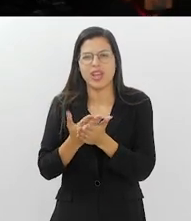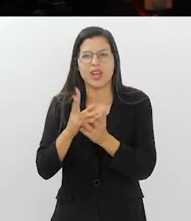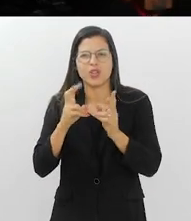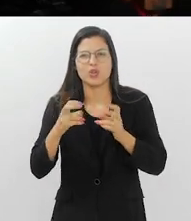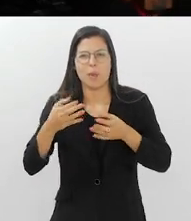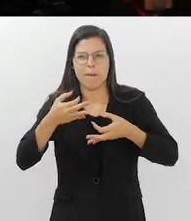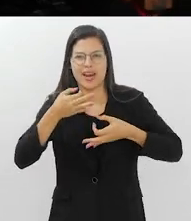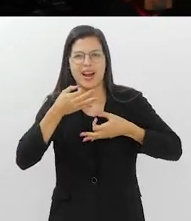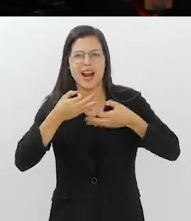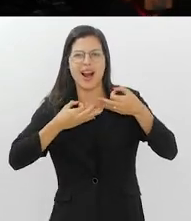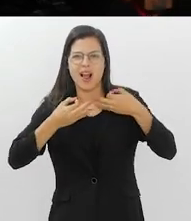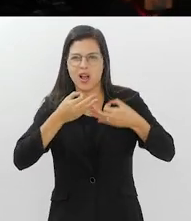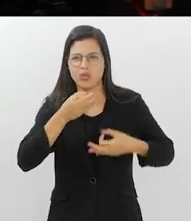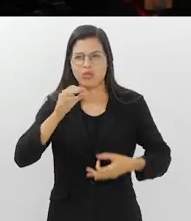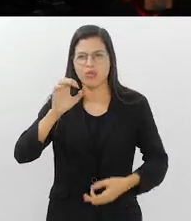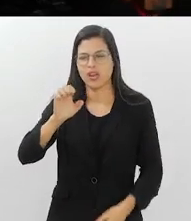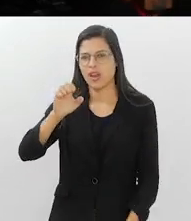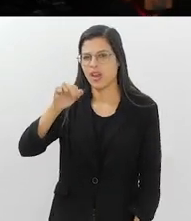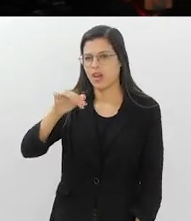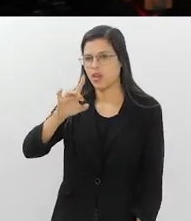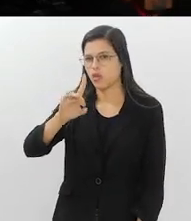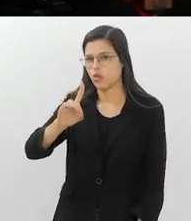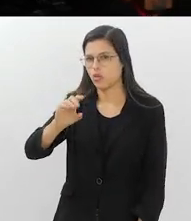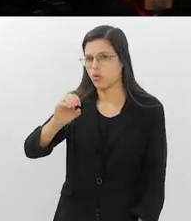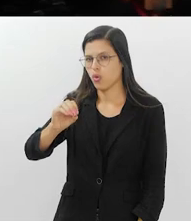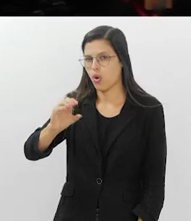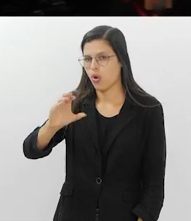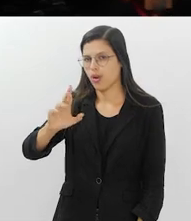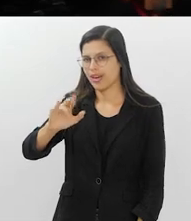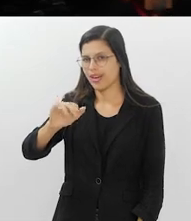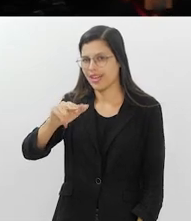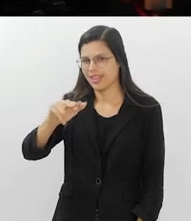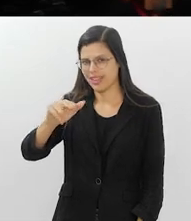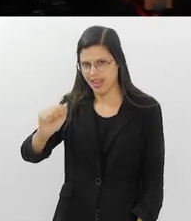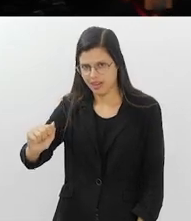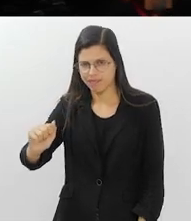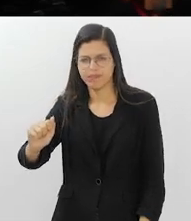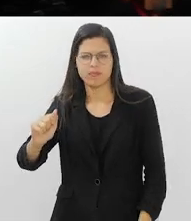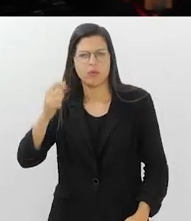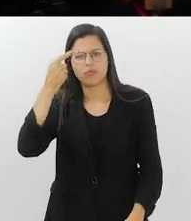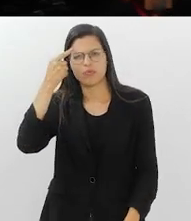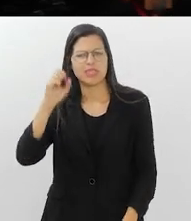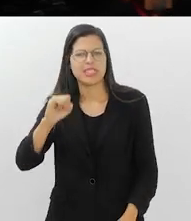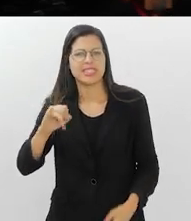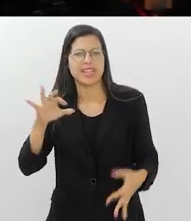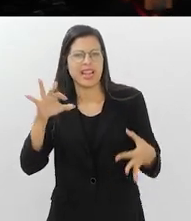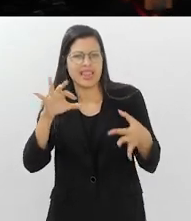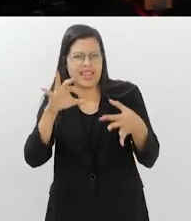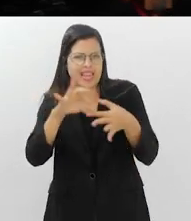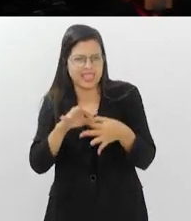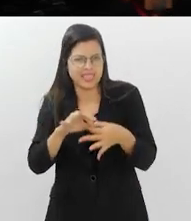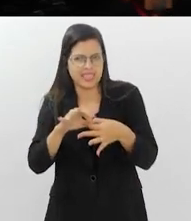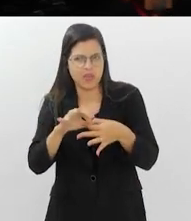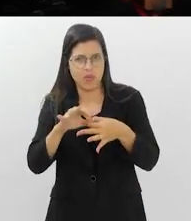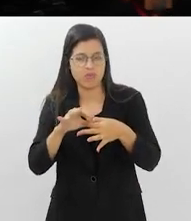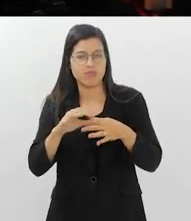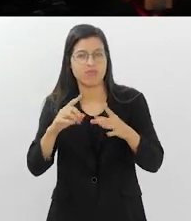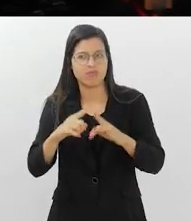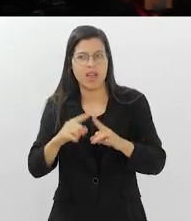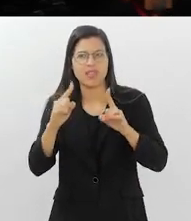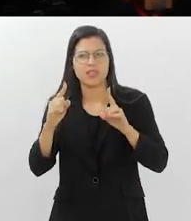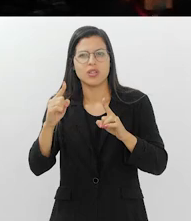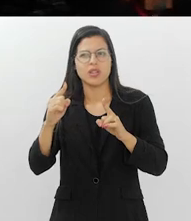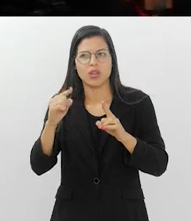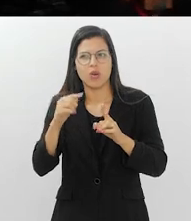exócrinas. Não sei se isso tem a ver nesse momento e nessa faixa etária, mas o que eu escutei dizer,